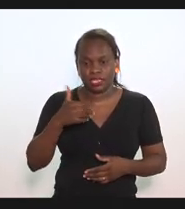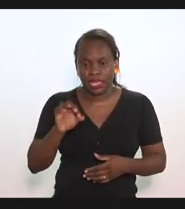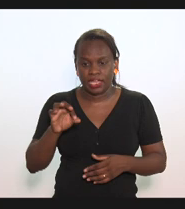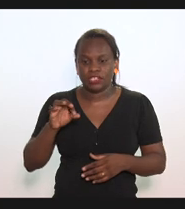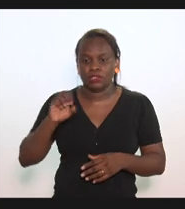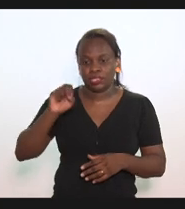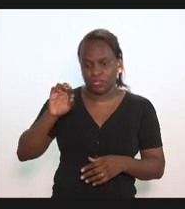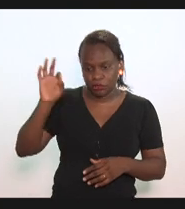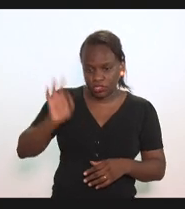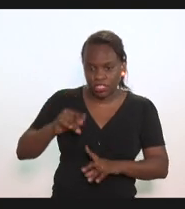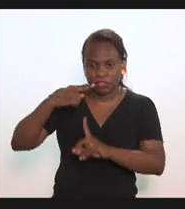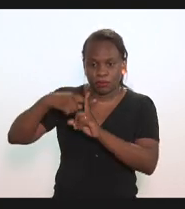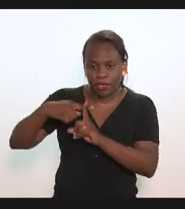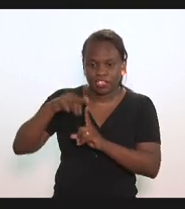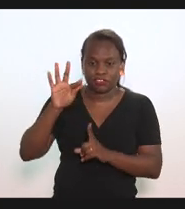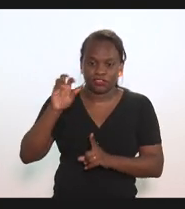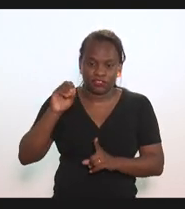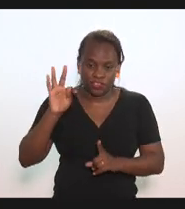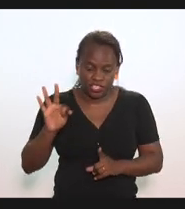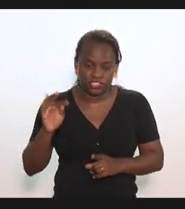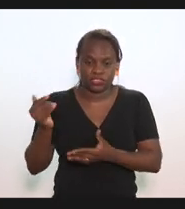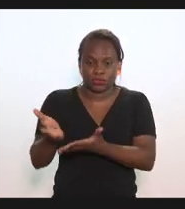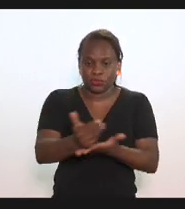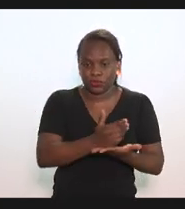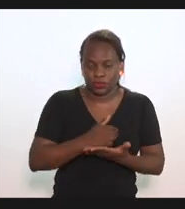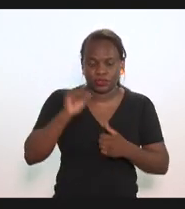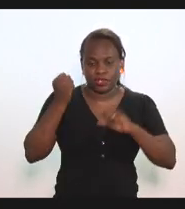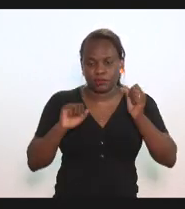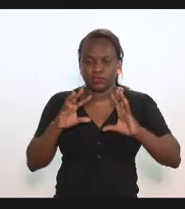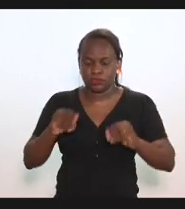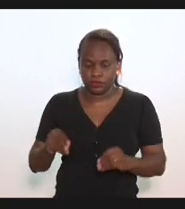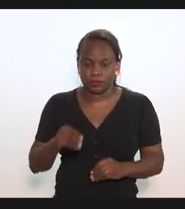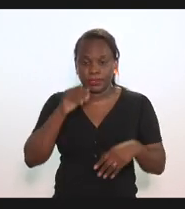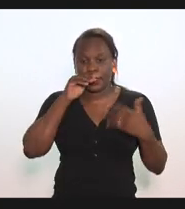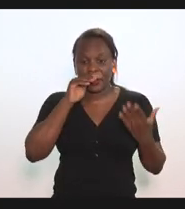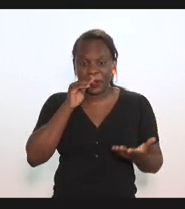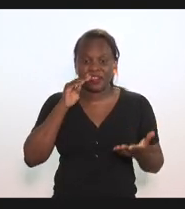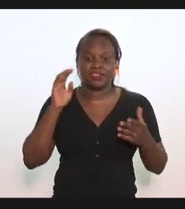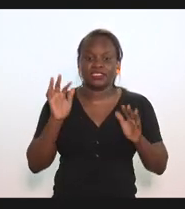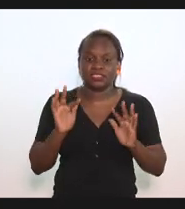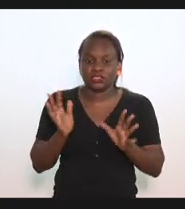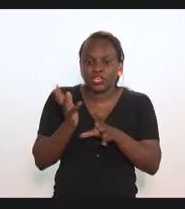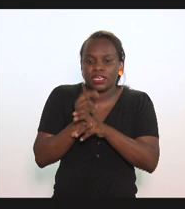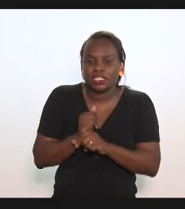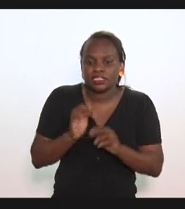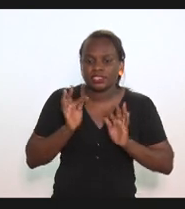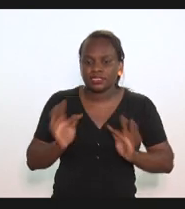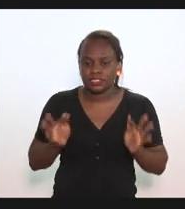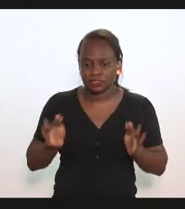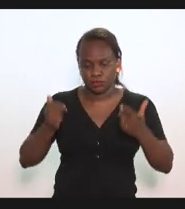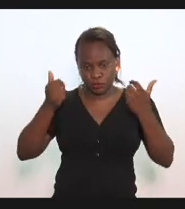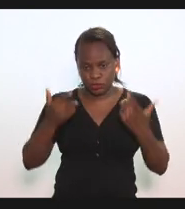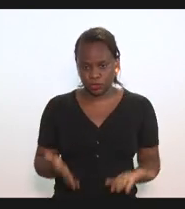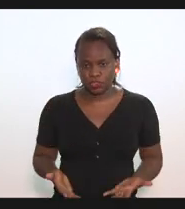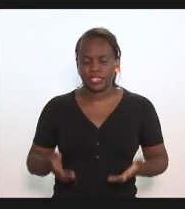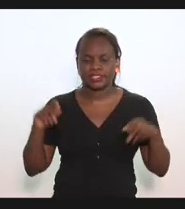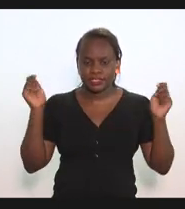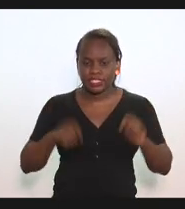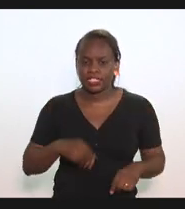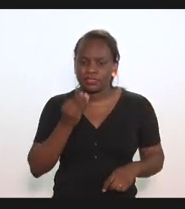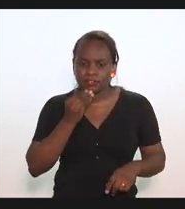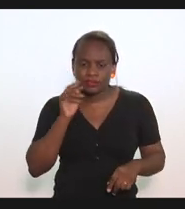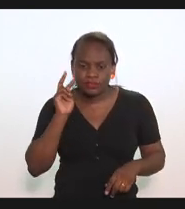80%, mais o forte e o recolhimento da indústria. Então, num simples cálculo, como o senhor mesmo falou, é possível